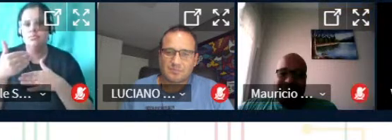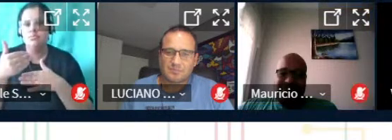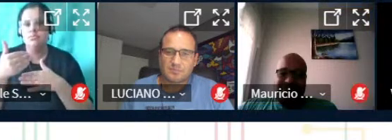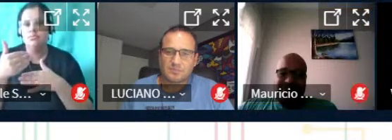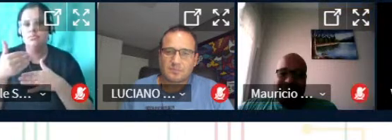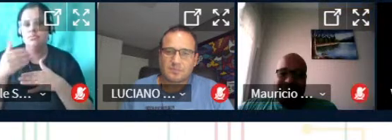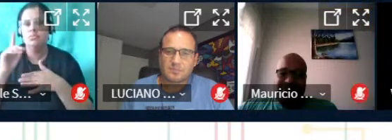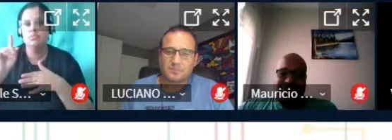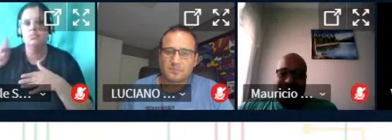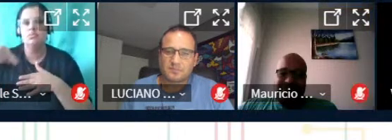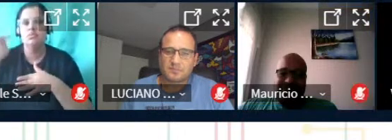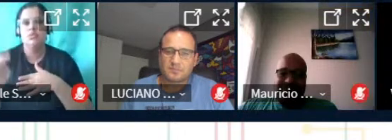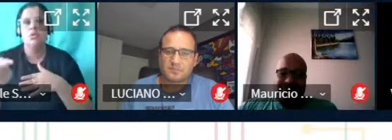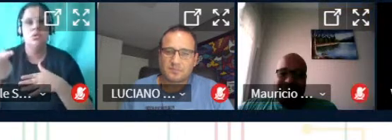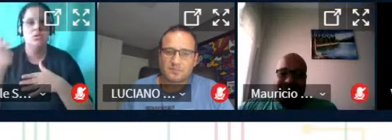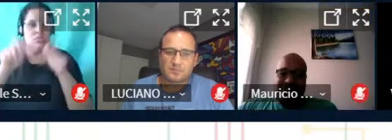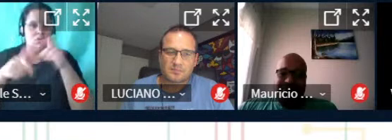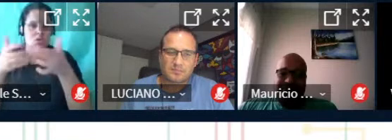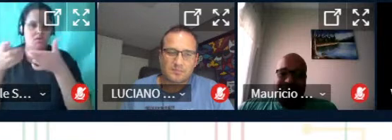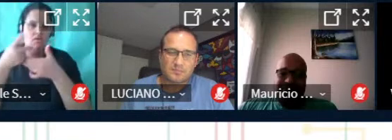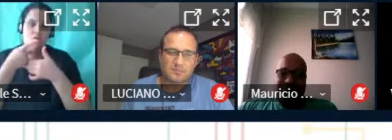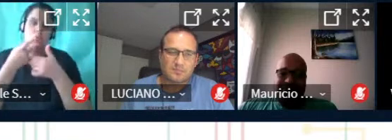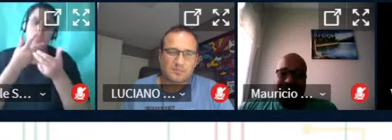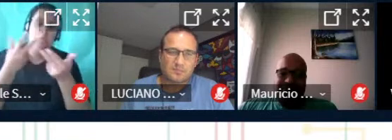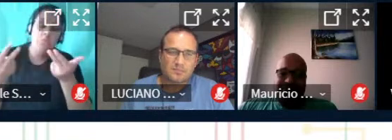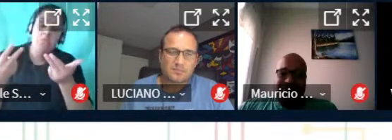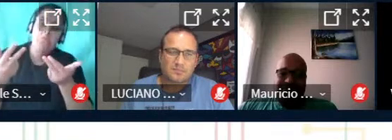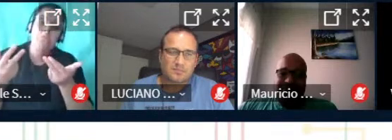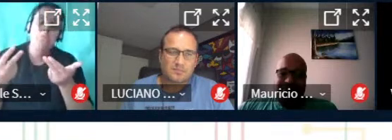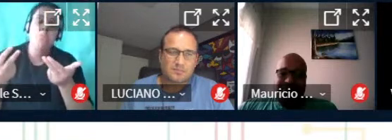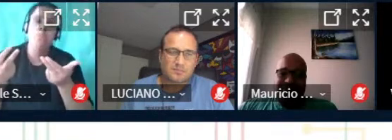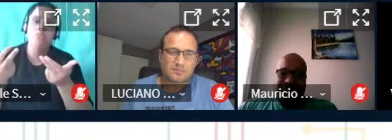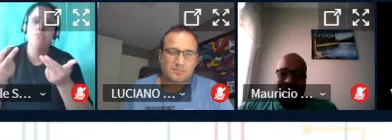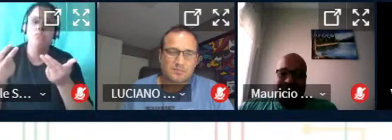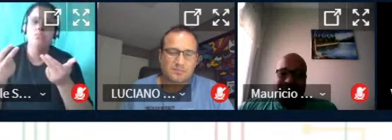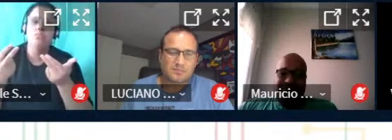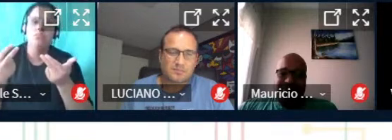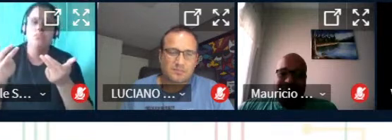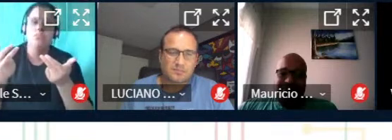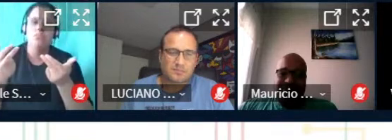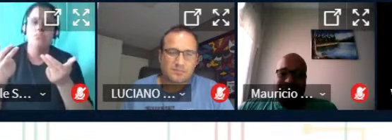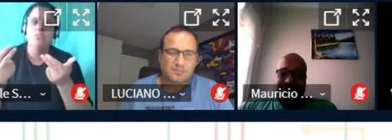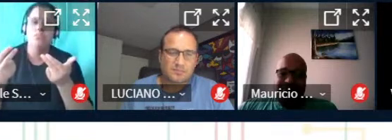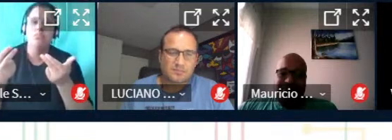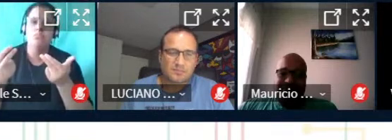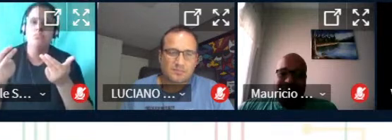então que os demais se manifestem caso desejem fazer questionamentos ou comentários